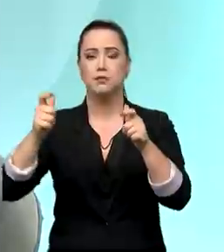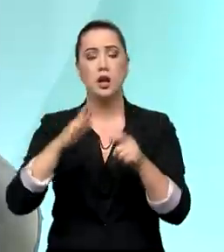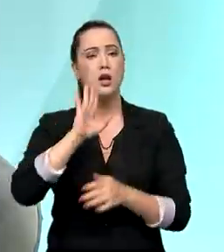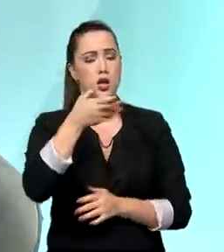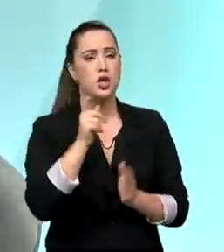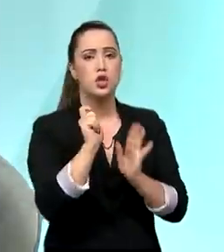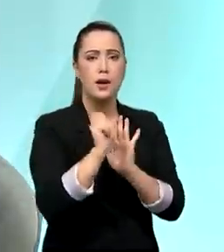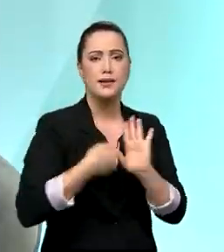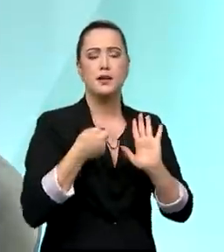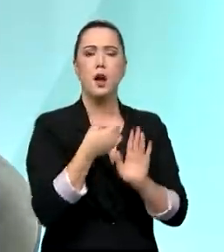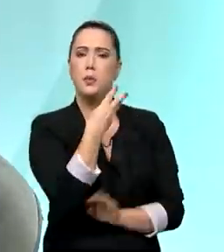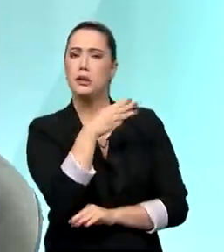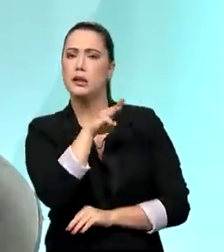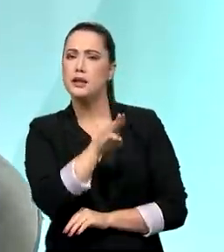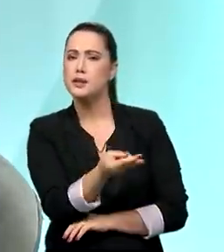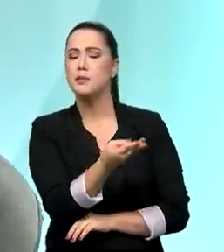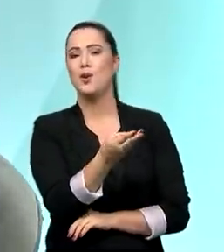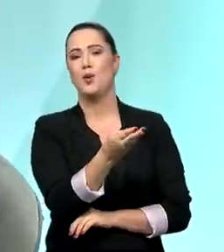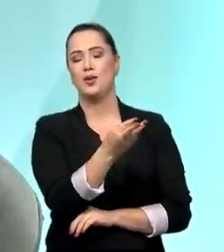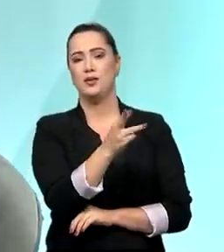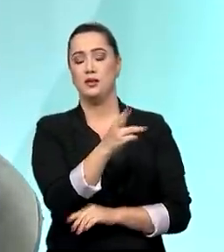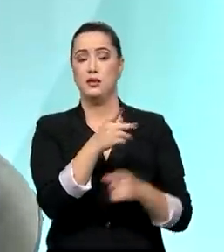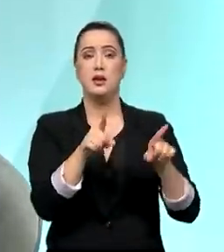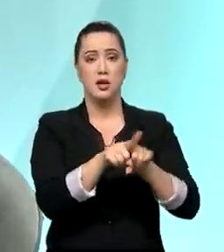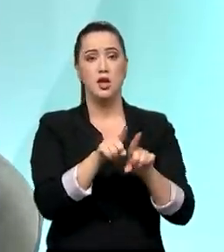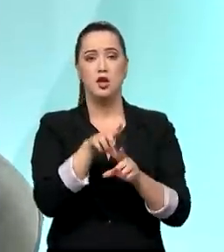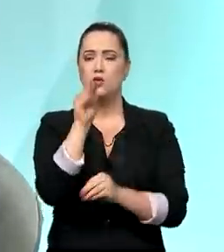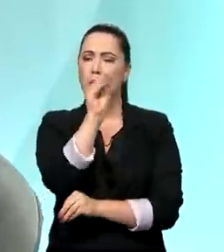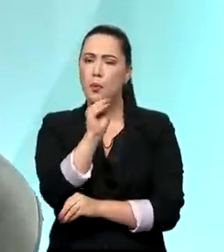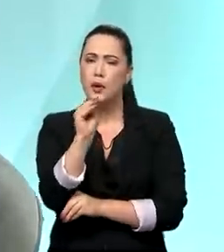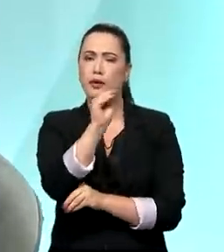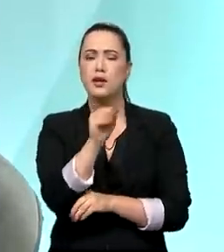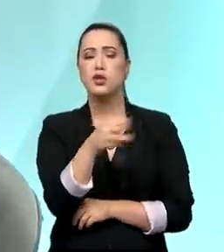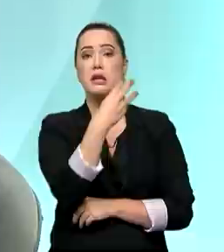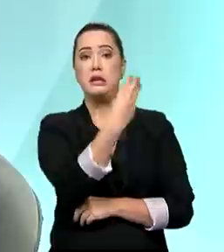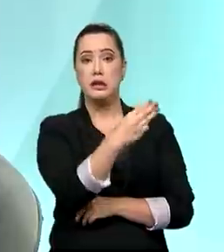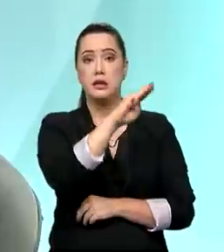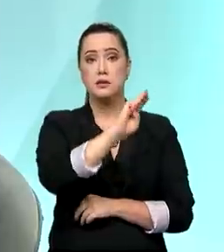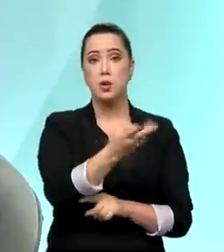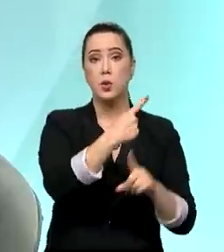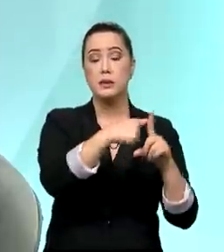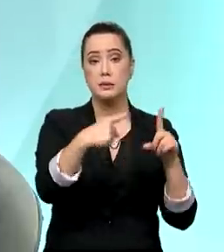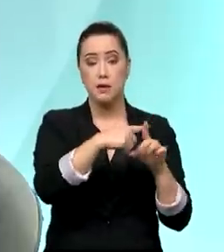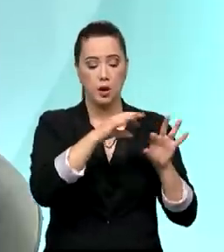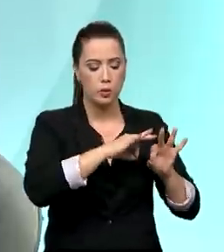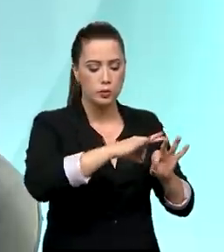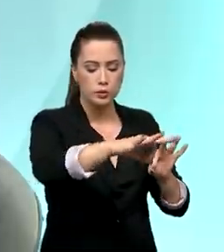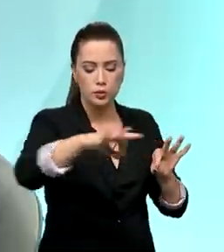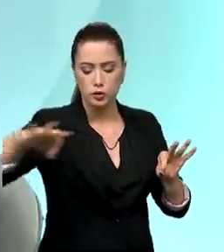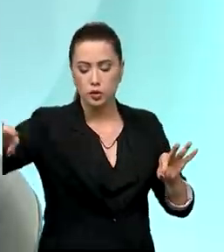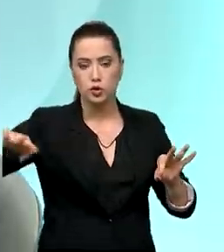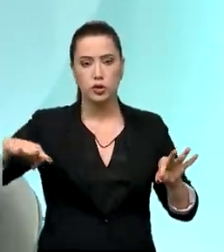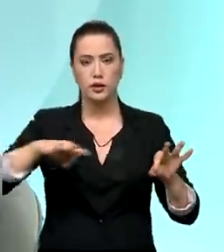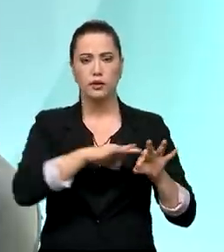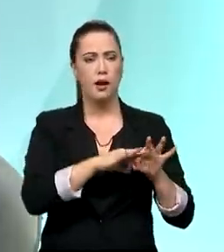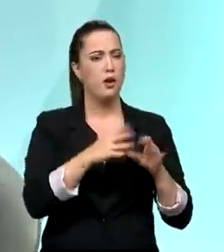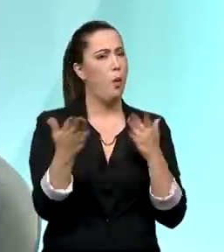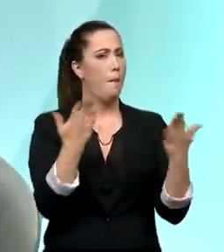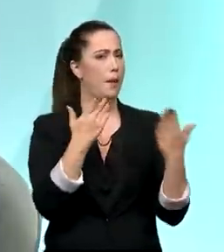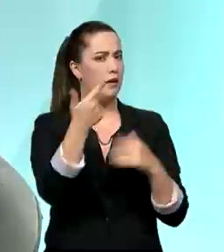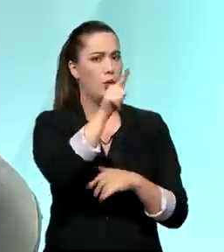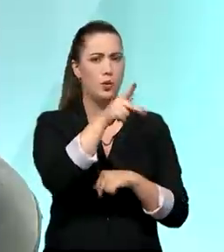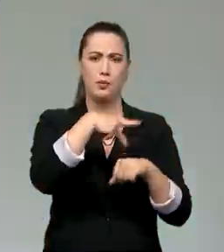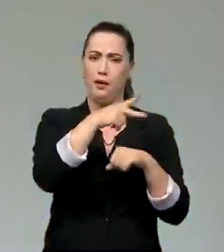milhões e vamos proteger 3 milhões e meio de hectares, mais do que vários países no mundo